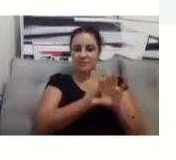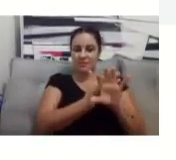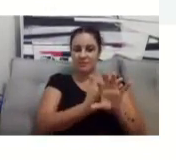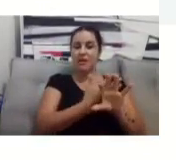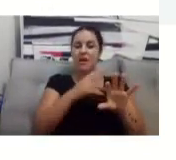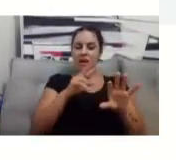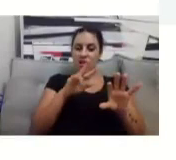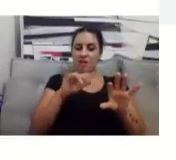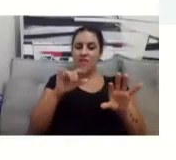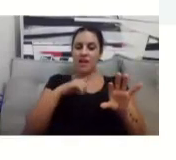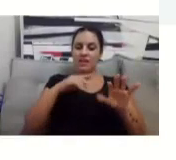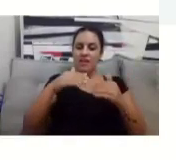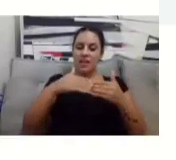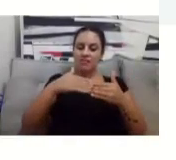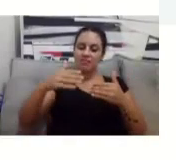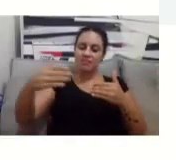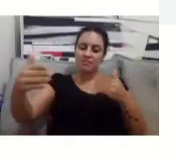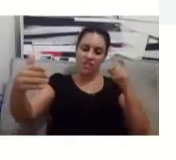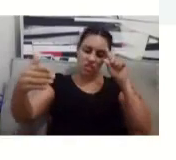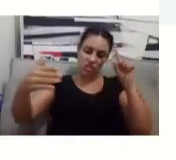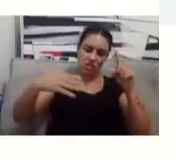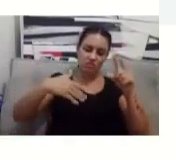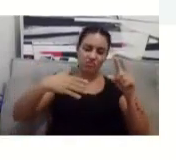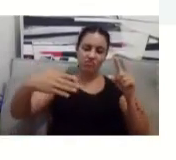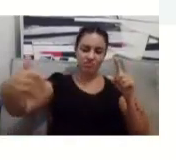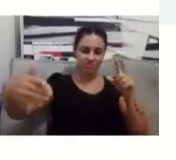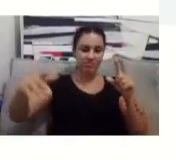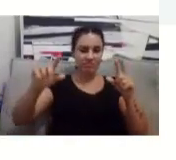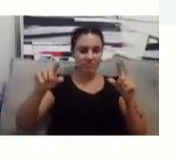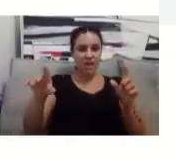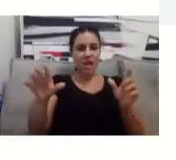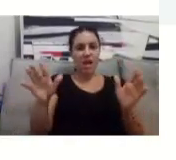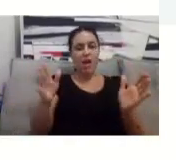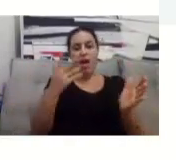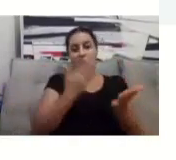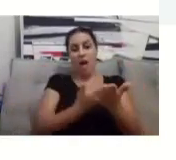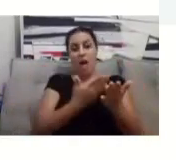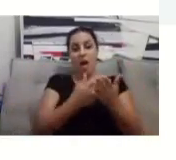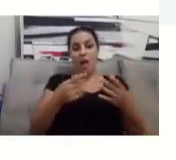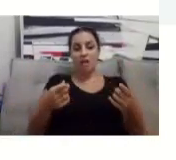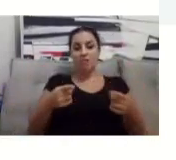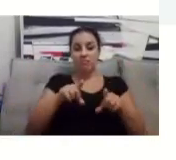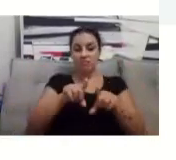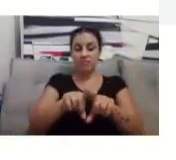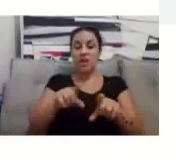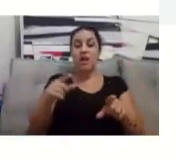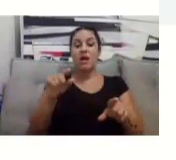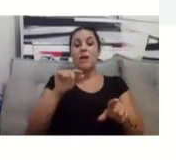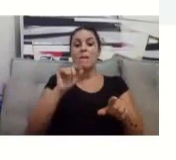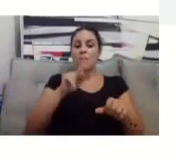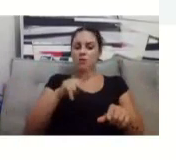cronograma de aulas síncronas, né, o professor vai trabalhar com atividades avaliativas.